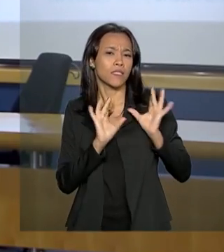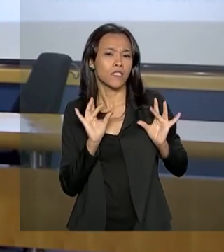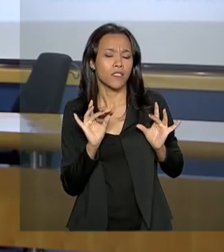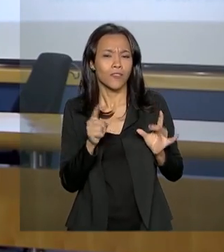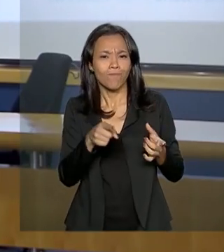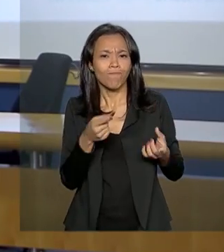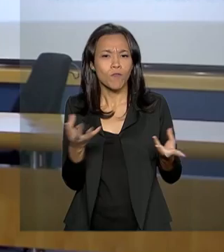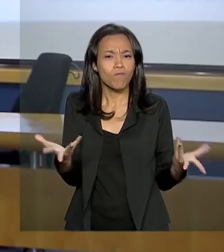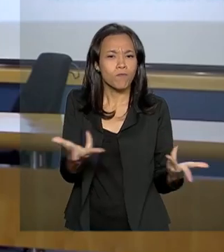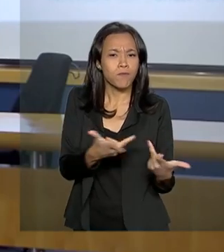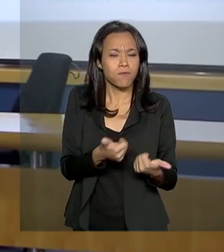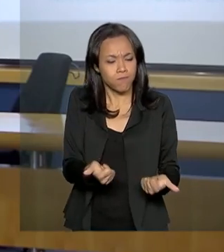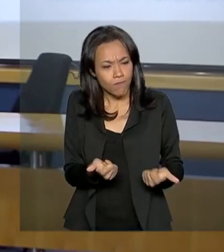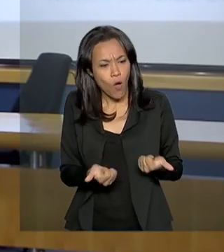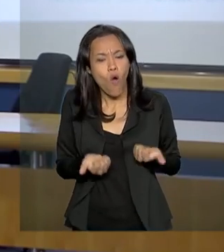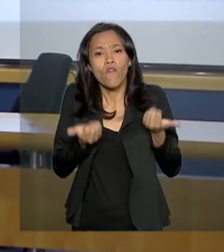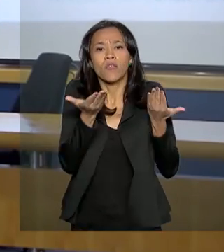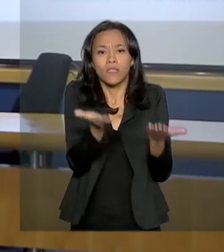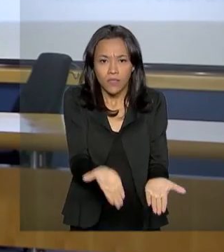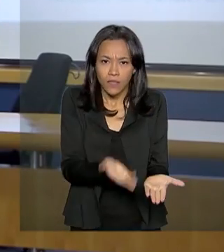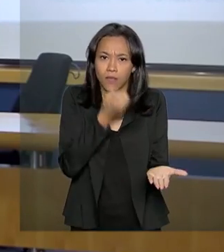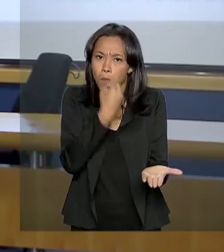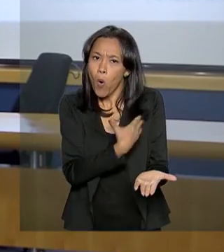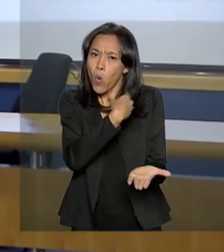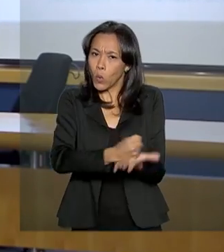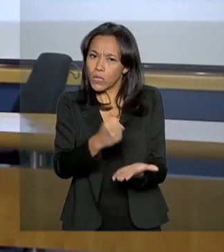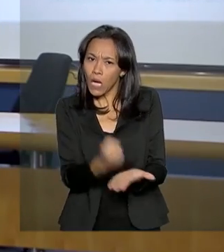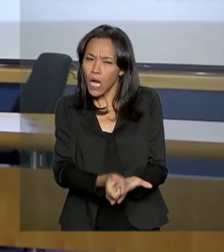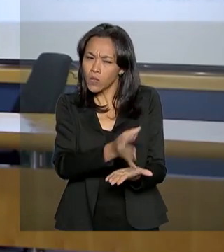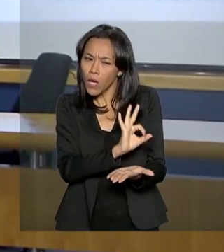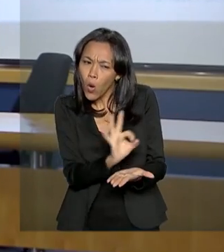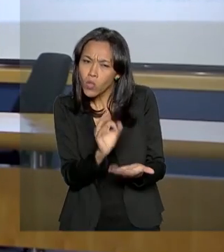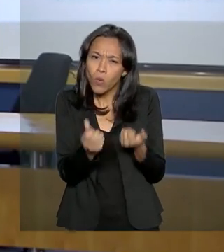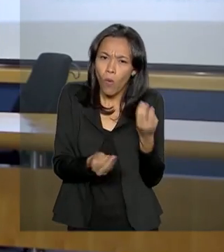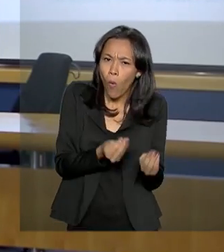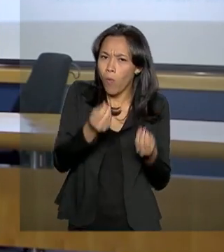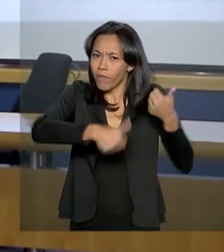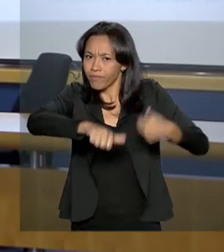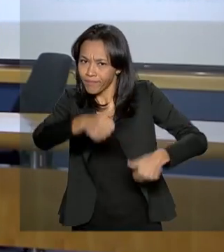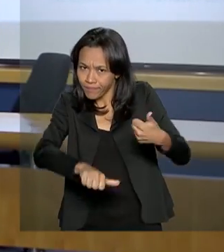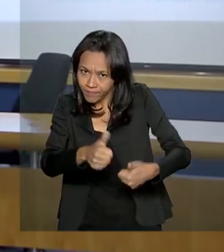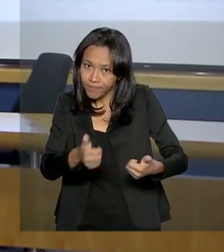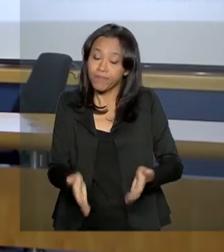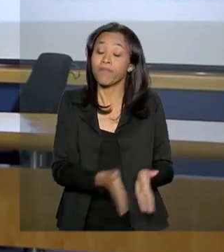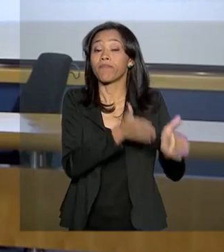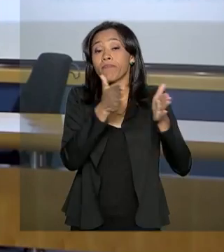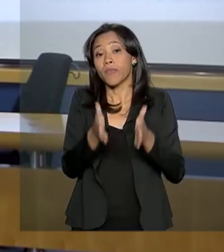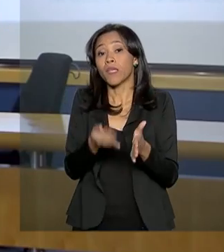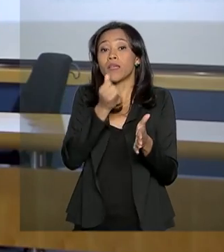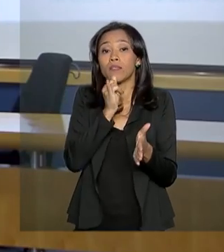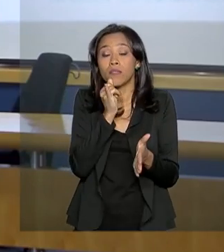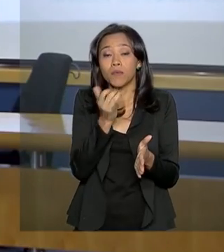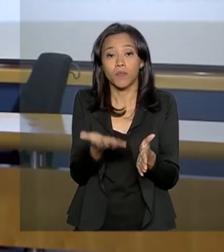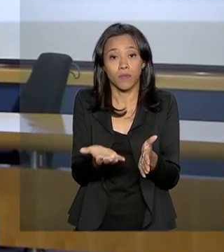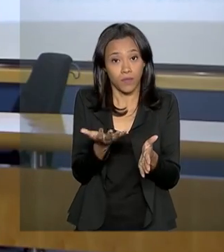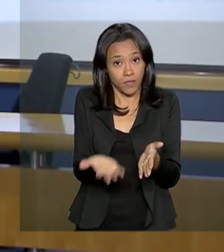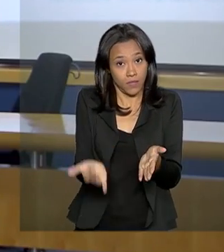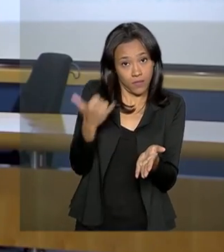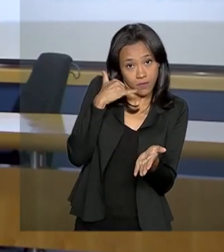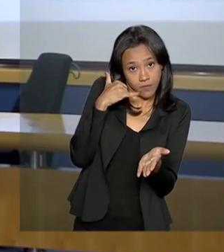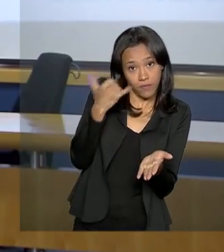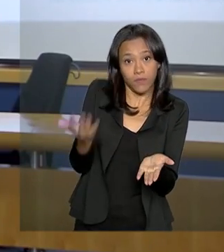sobre os serviços contratados. No caso da telefonia móvel, por exemplo, da